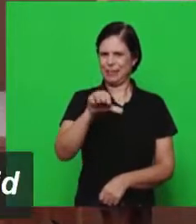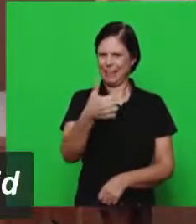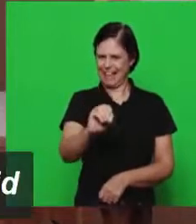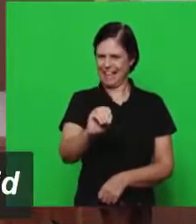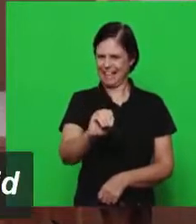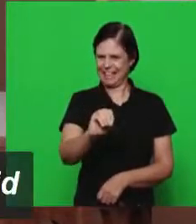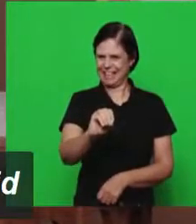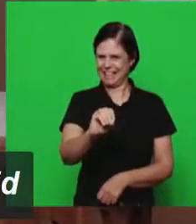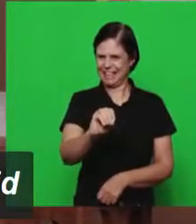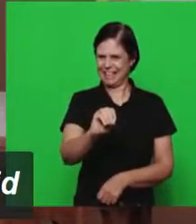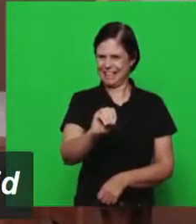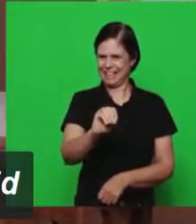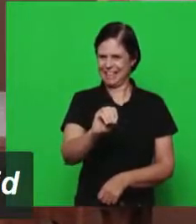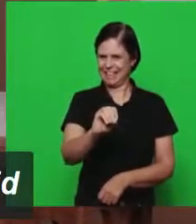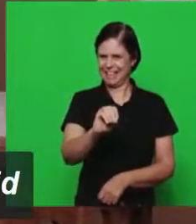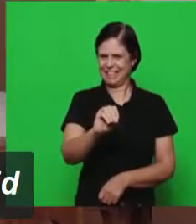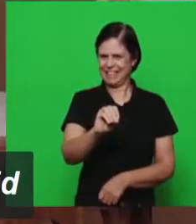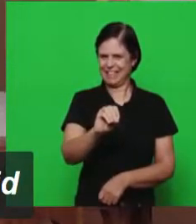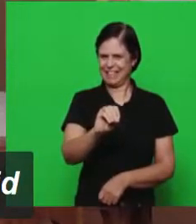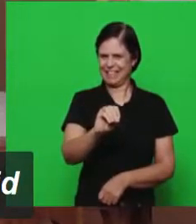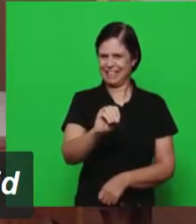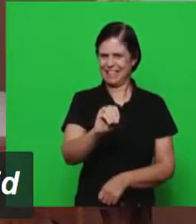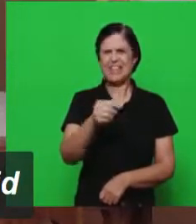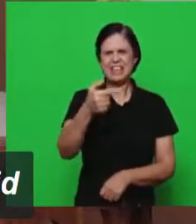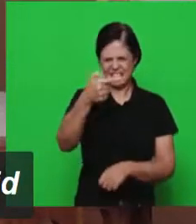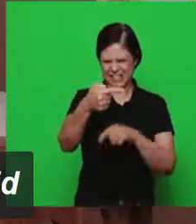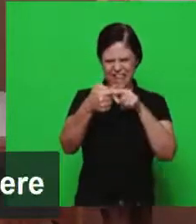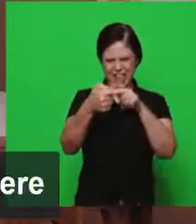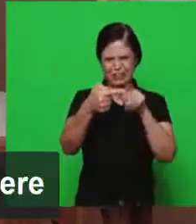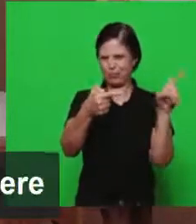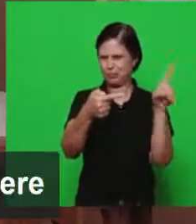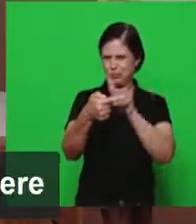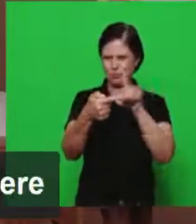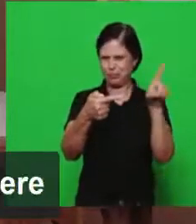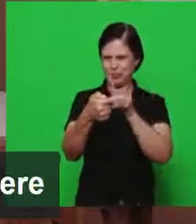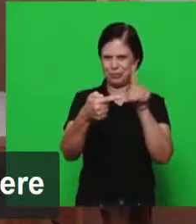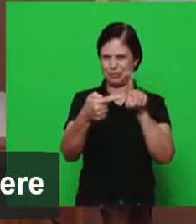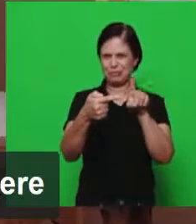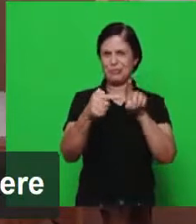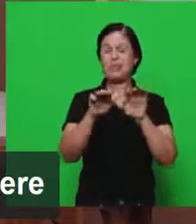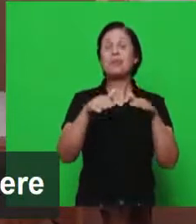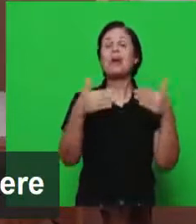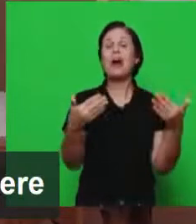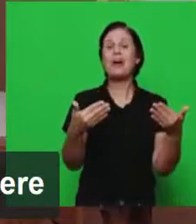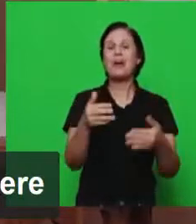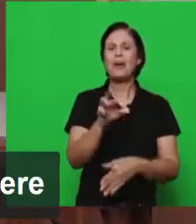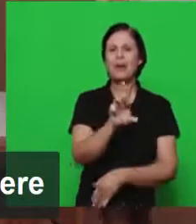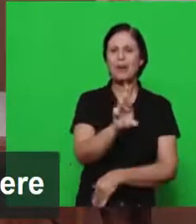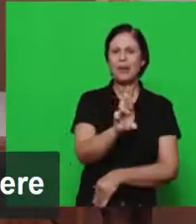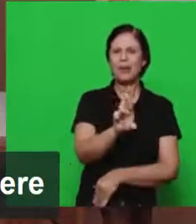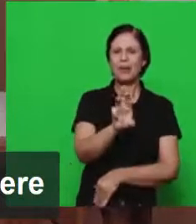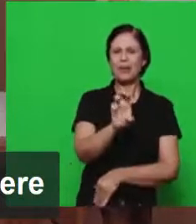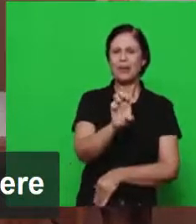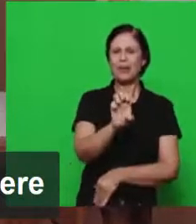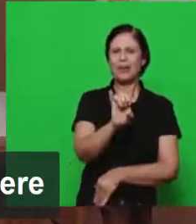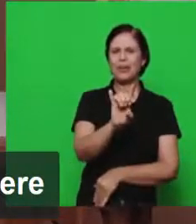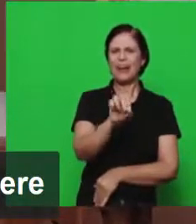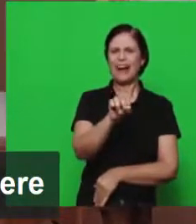não está aqui no sete não está no de torre está no reino por que no reino?